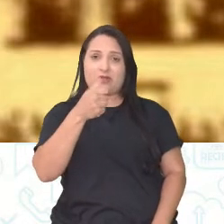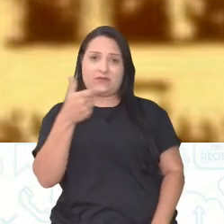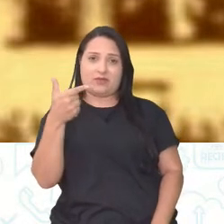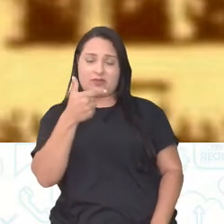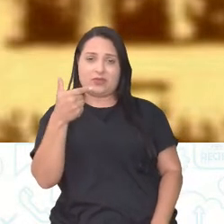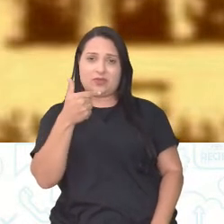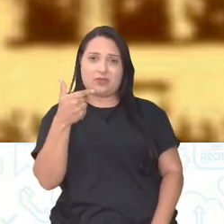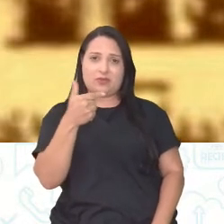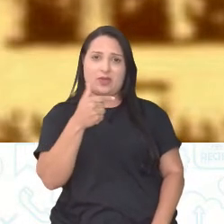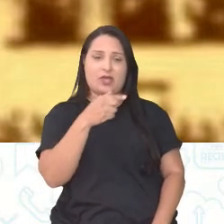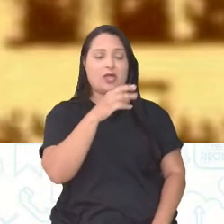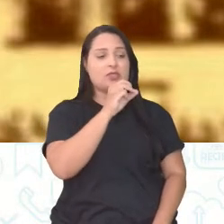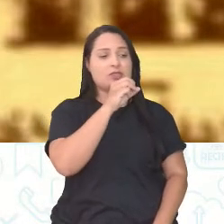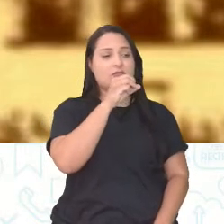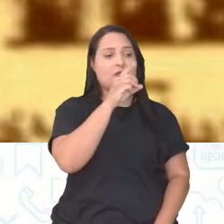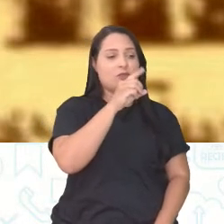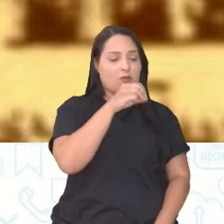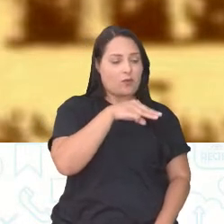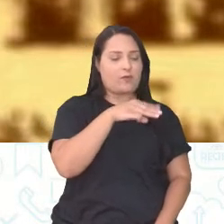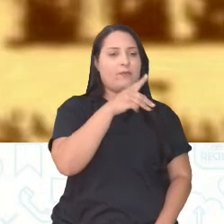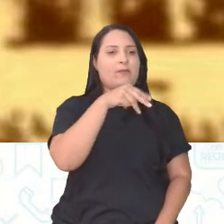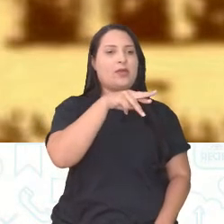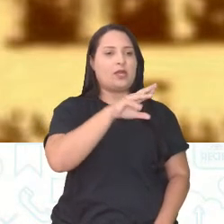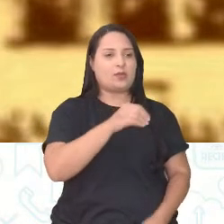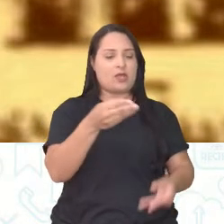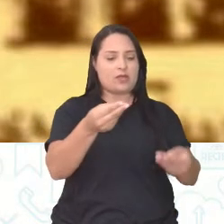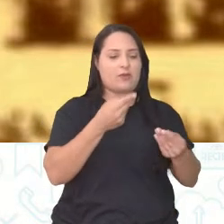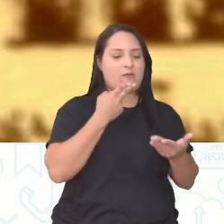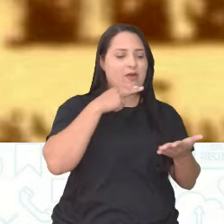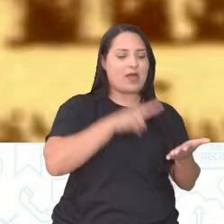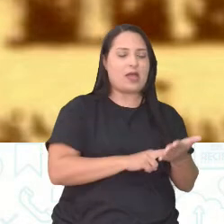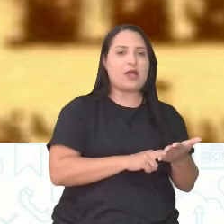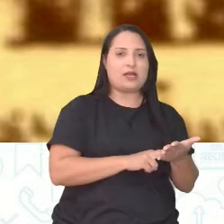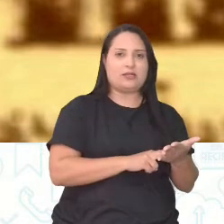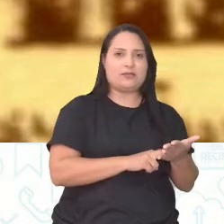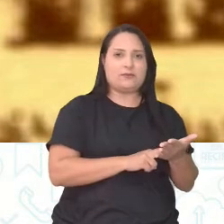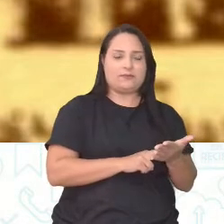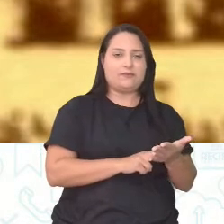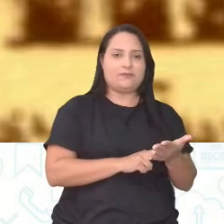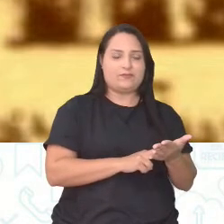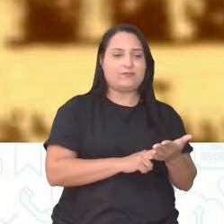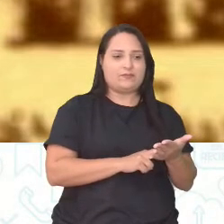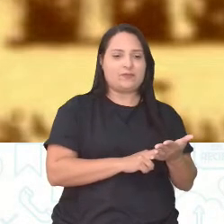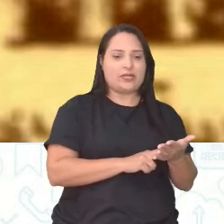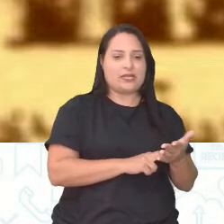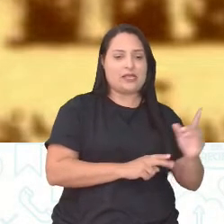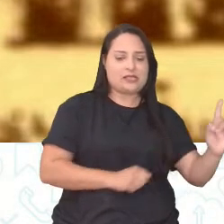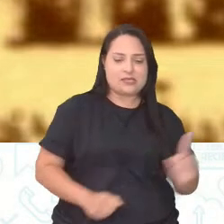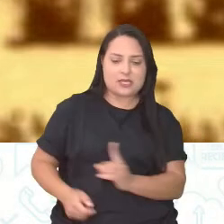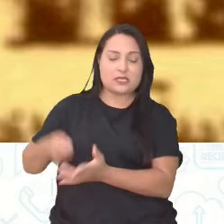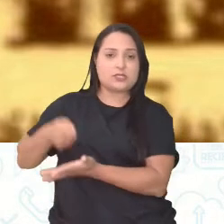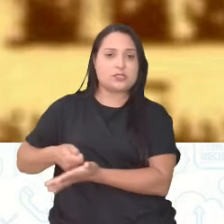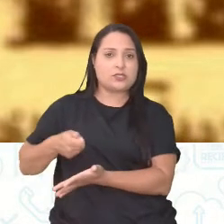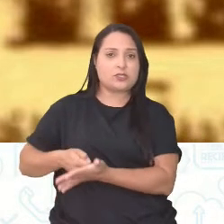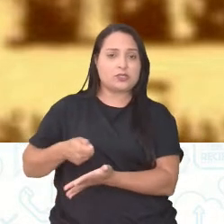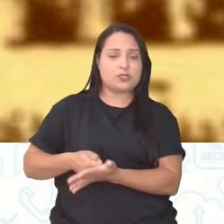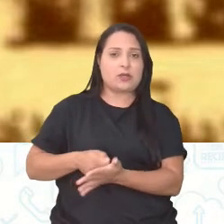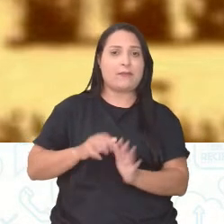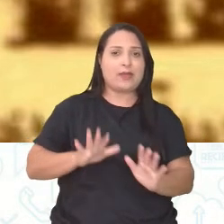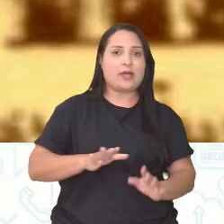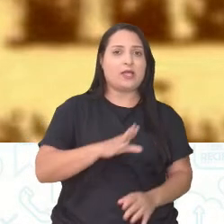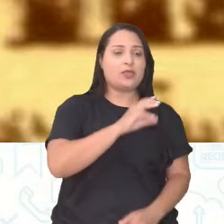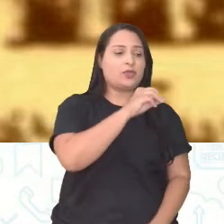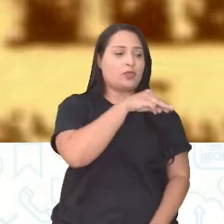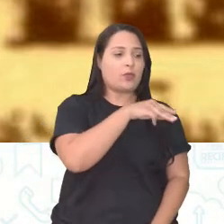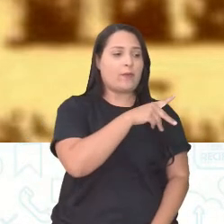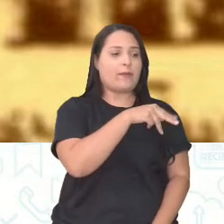recebeu uma carta das cortes de Lisboa exigindo o seu retorno. Porém, a presença de Dom Pedro no Brasil